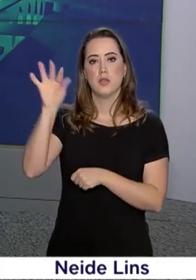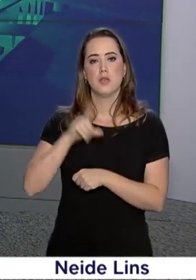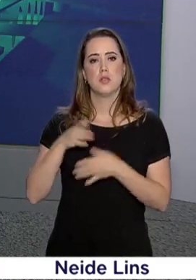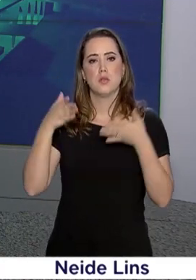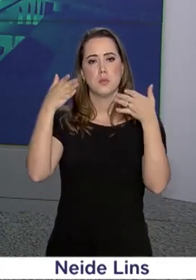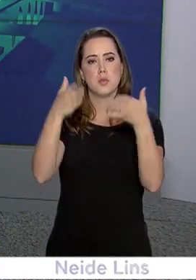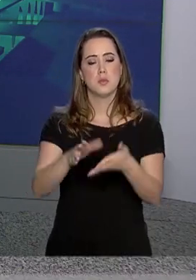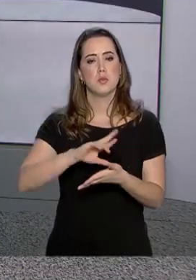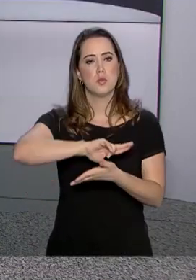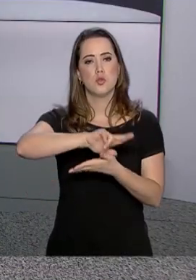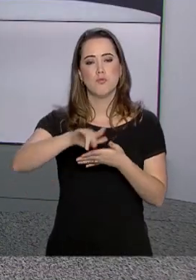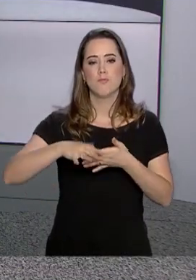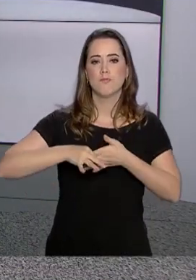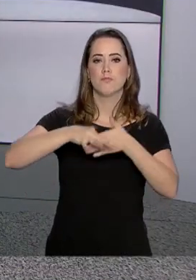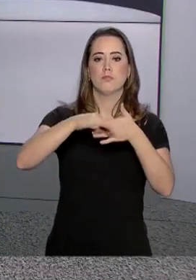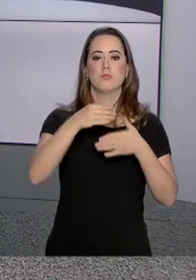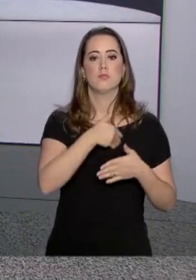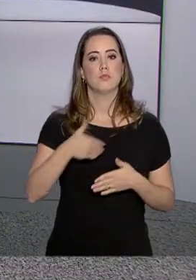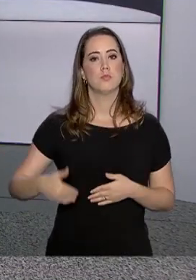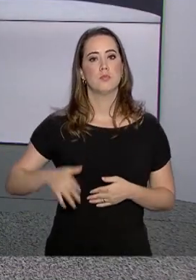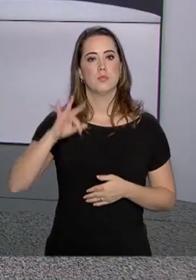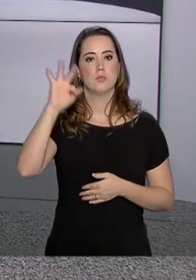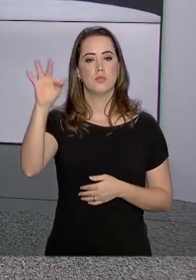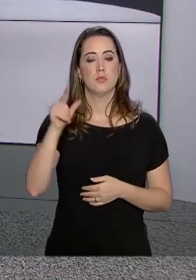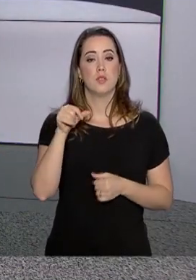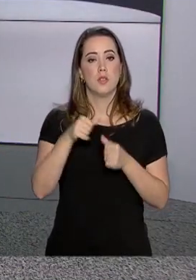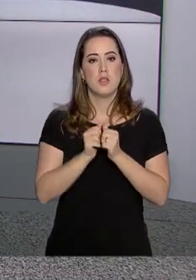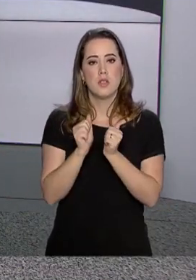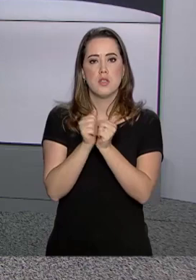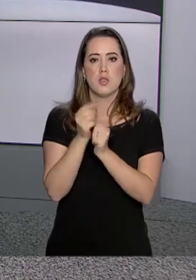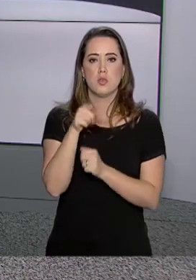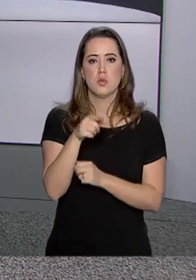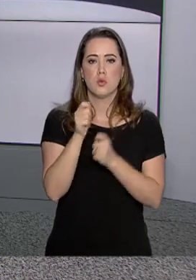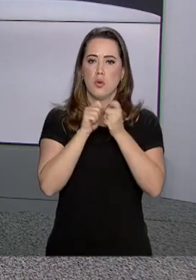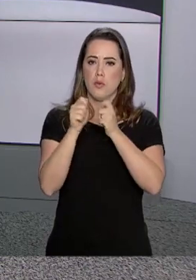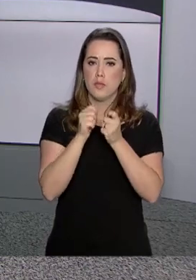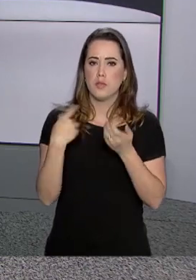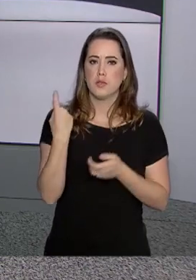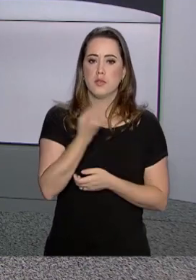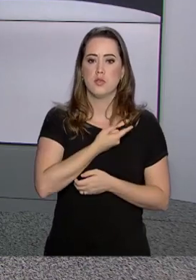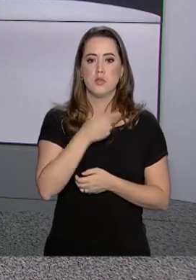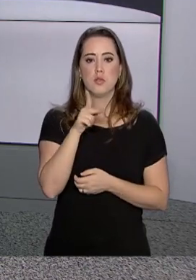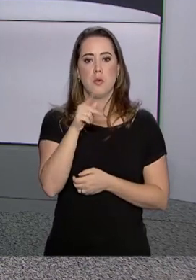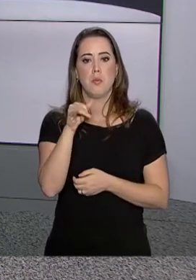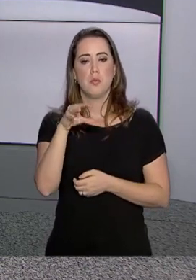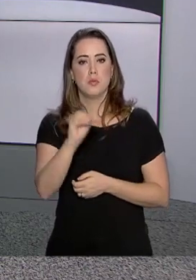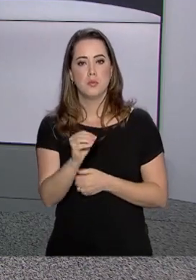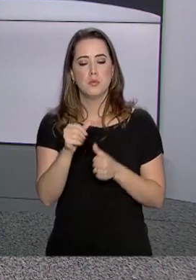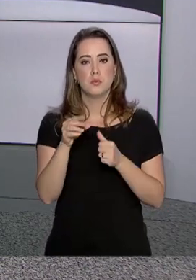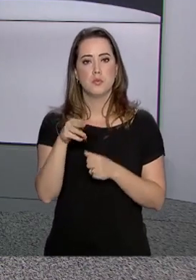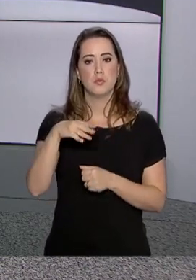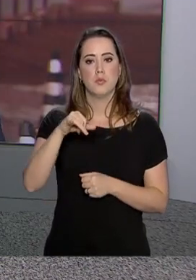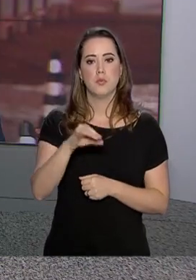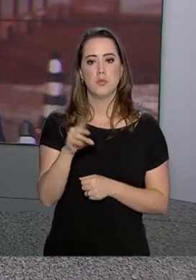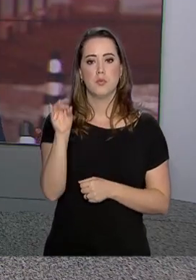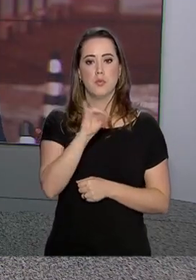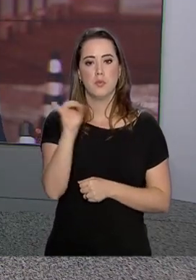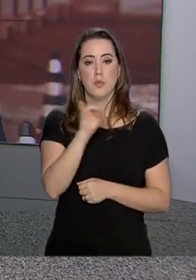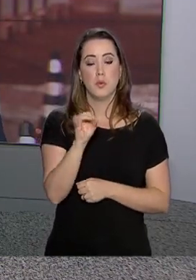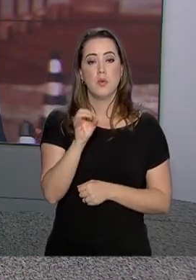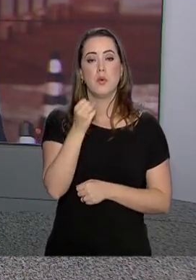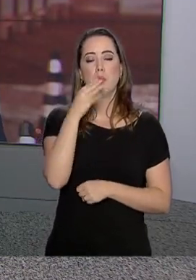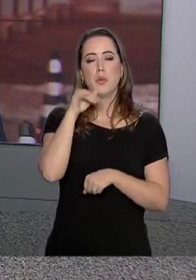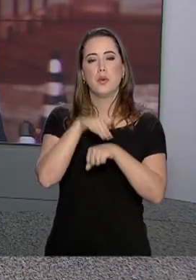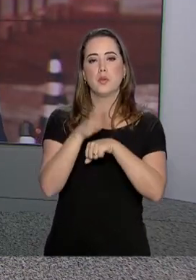contou com a participação de autoridades do governo federal. Quem está lá e conversa com a gente ao vivo é o repórter Pablo Mundim. Olá